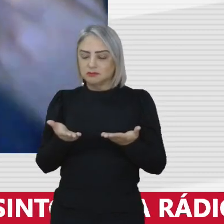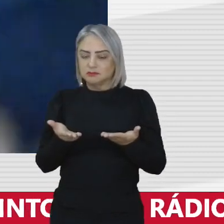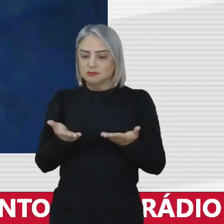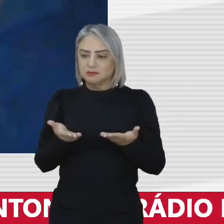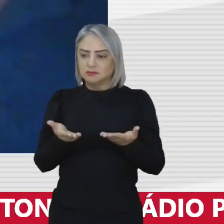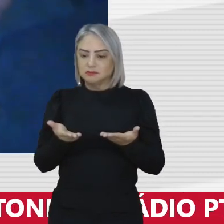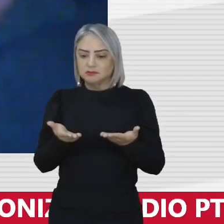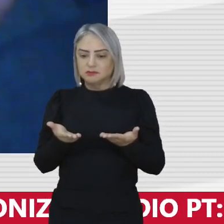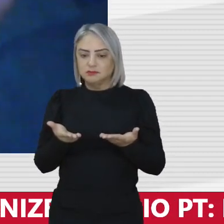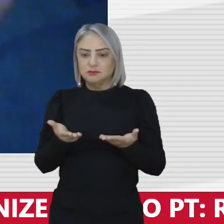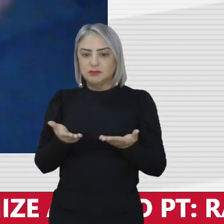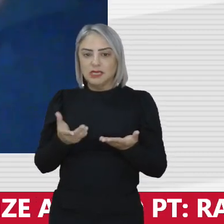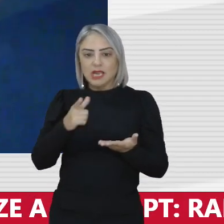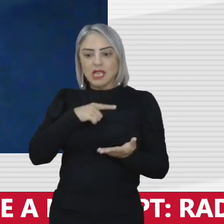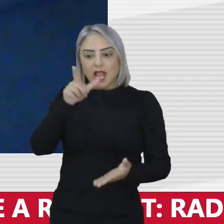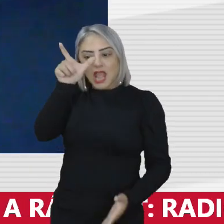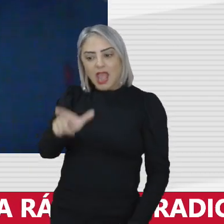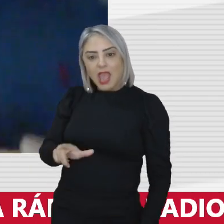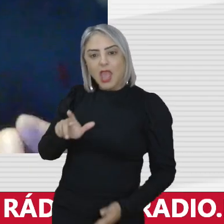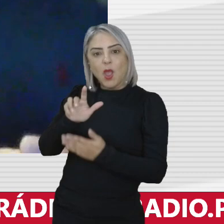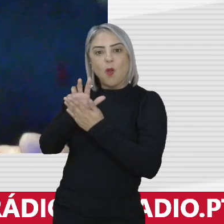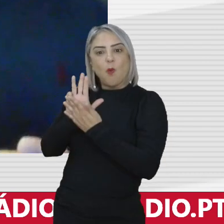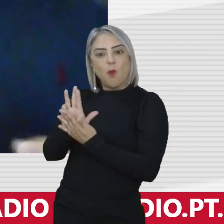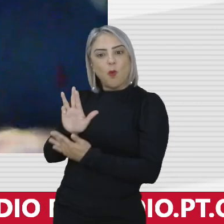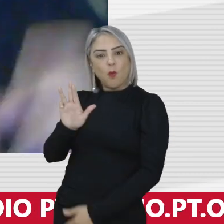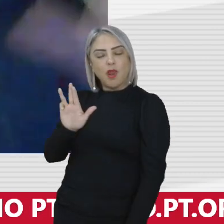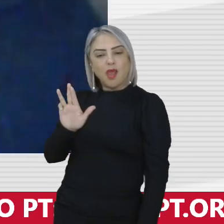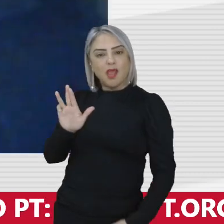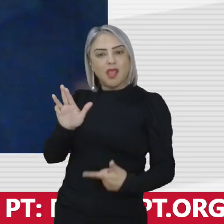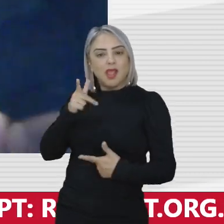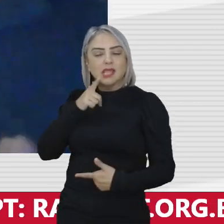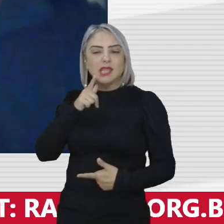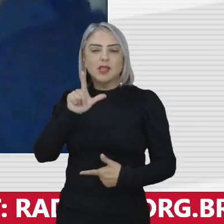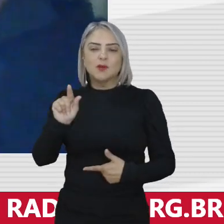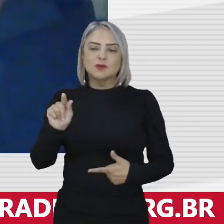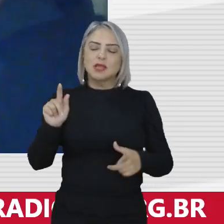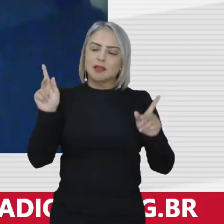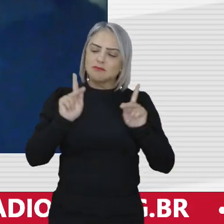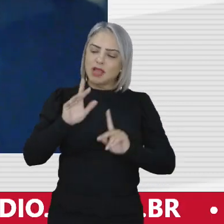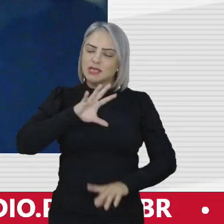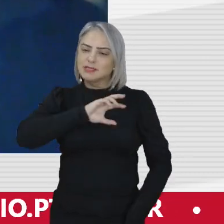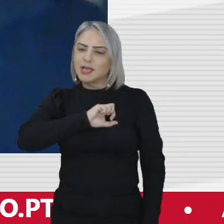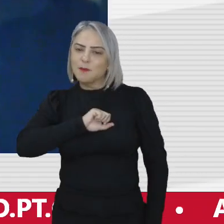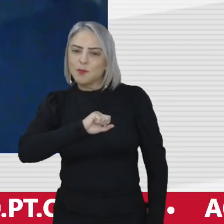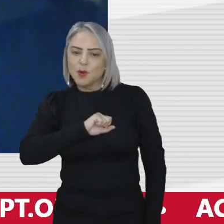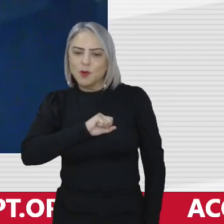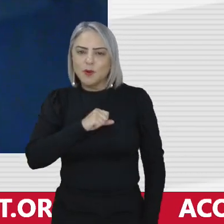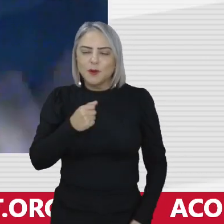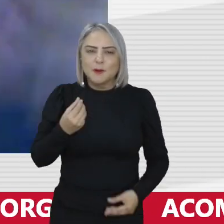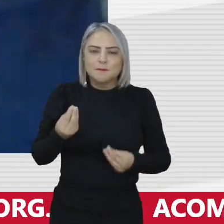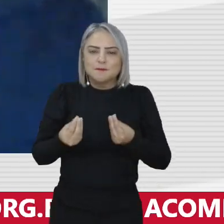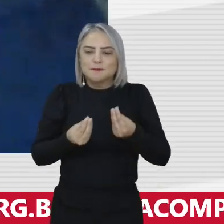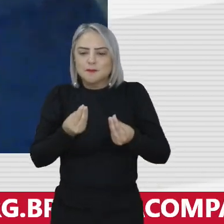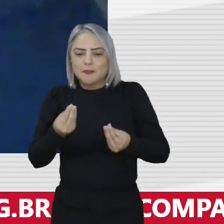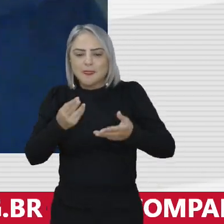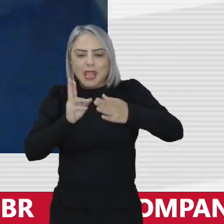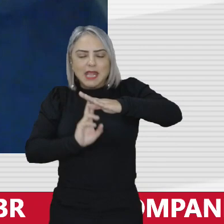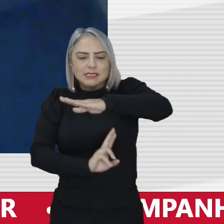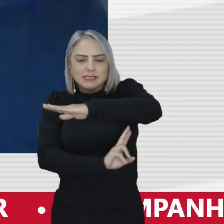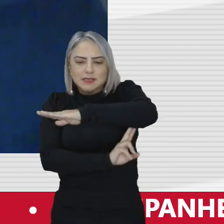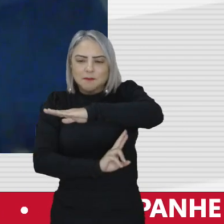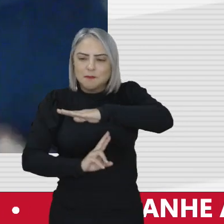no Lula que consegue fazer esse Lula paz e amor essa essa ponte